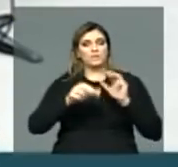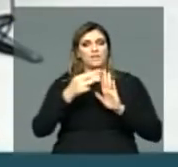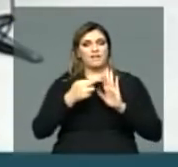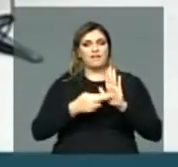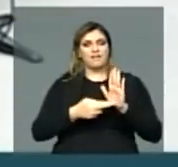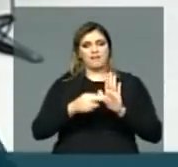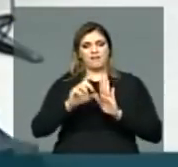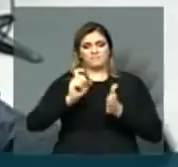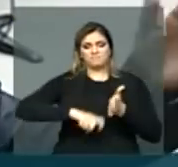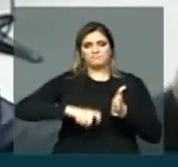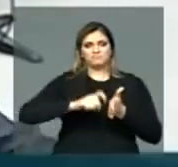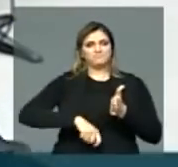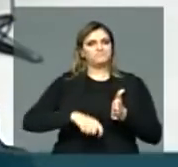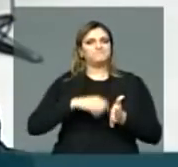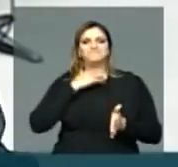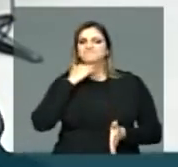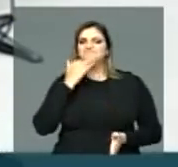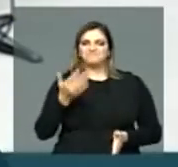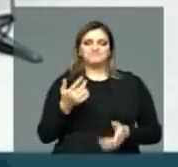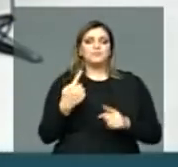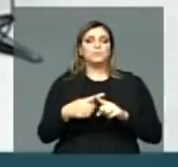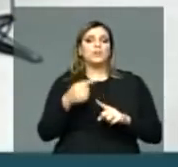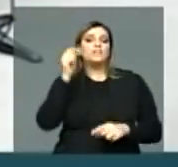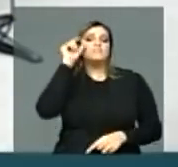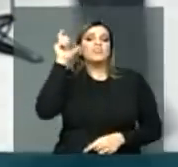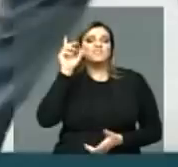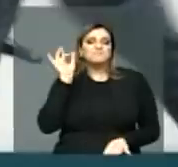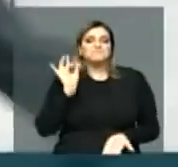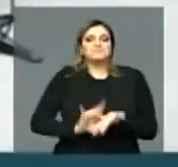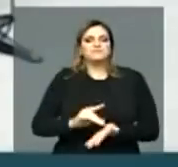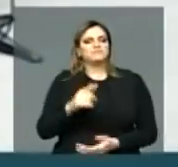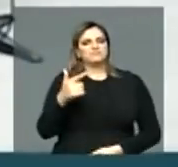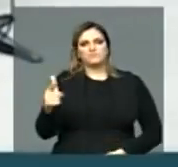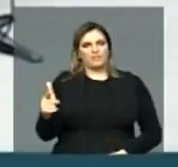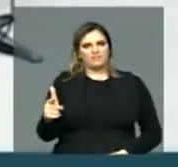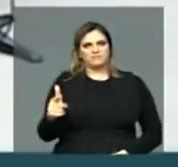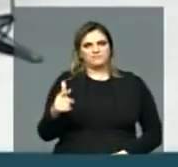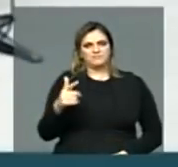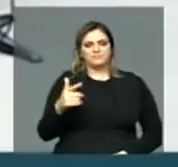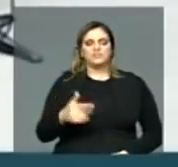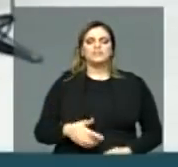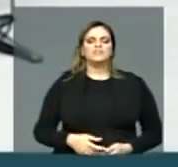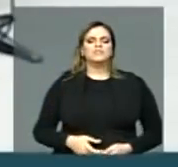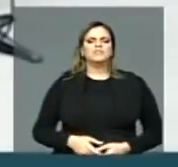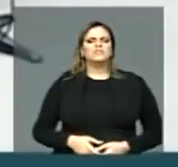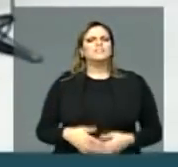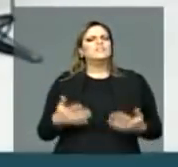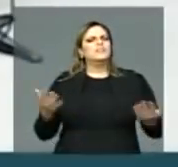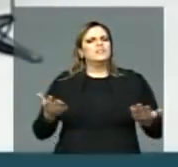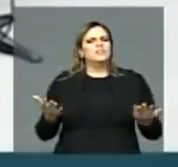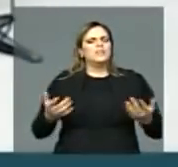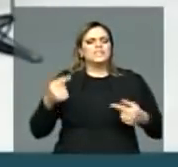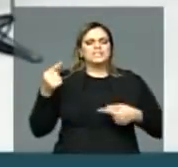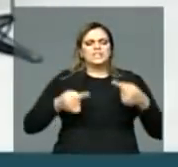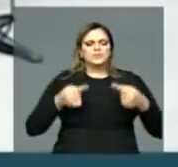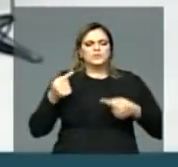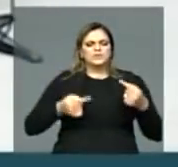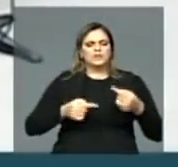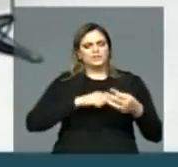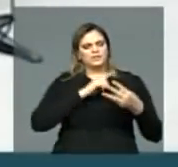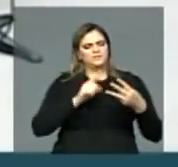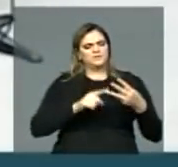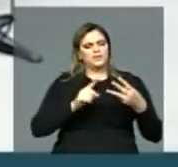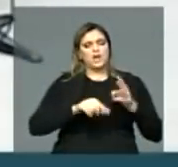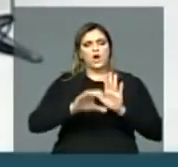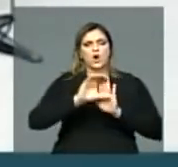não sai, porque não há interesse do governo, o governo não quer. Portanto, a discussão do Código de Processo